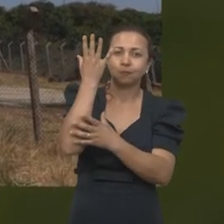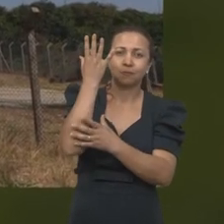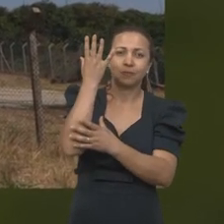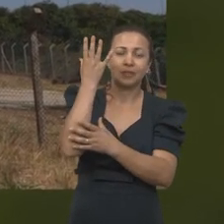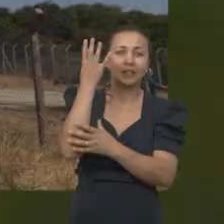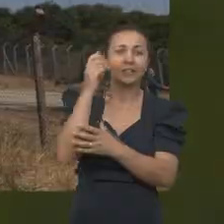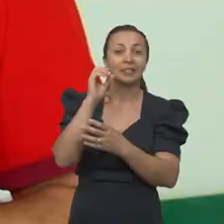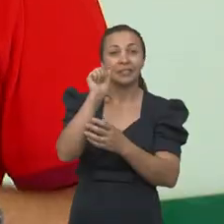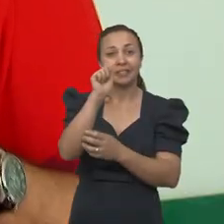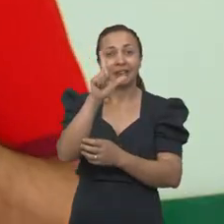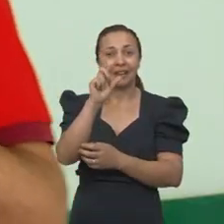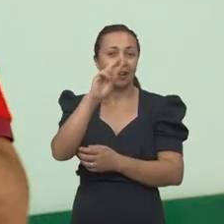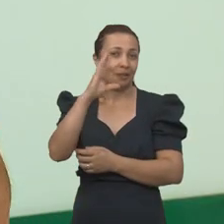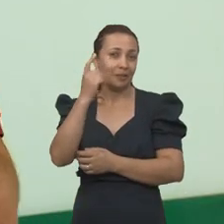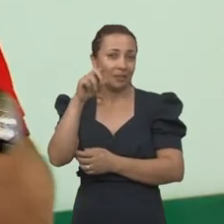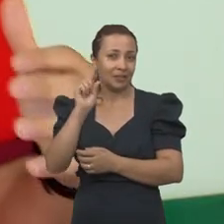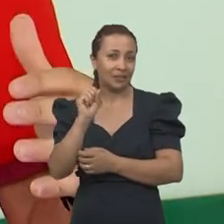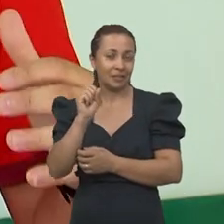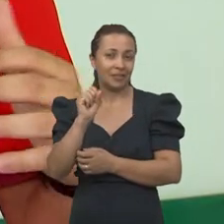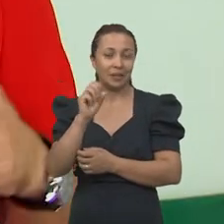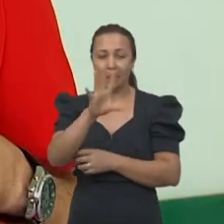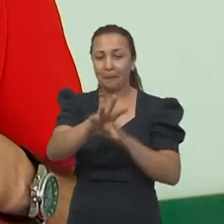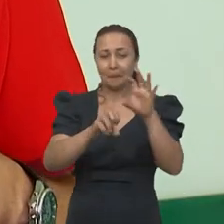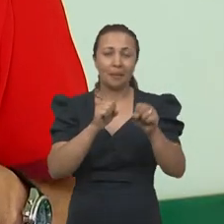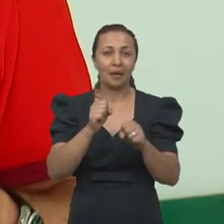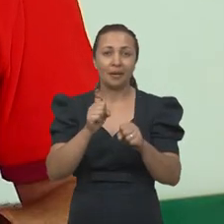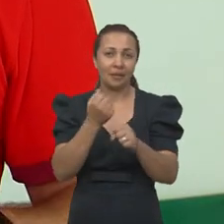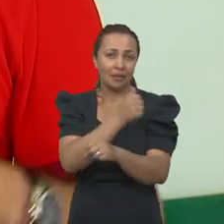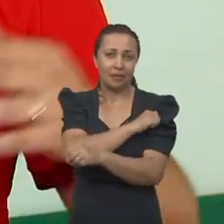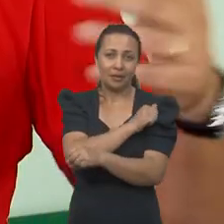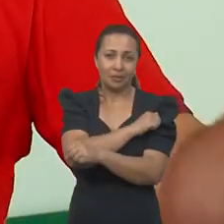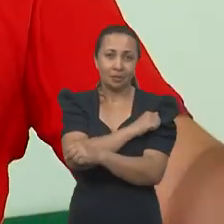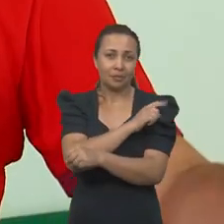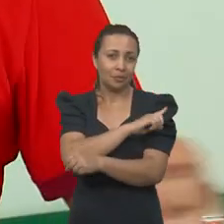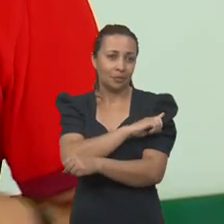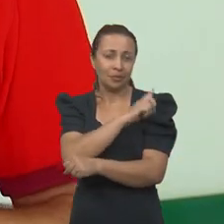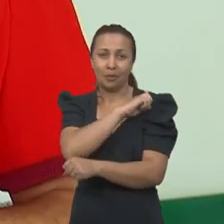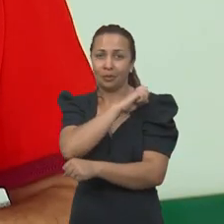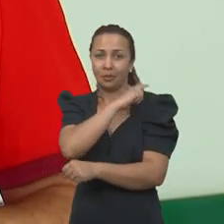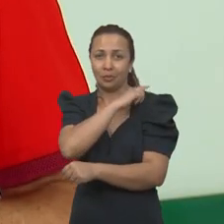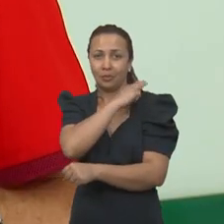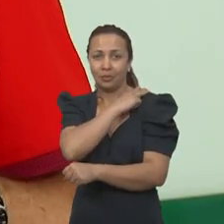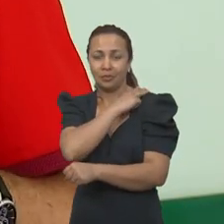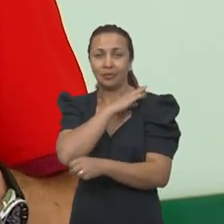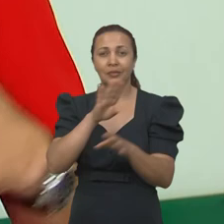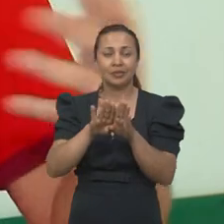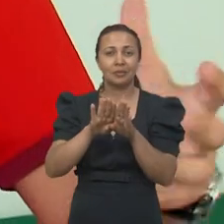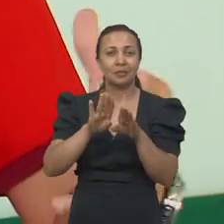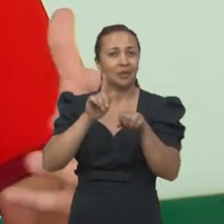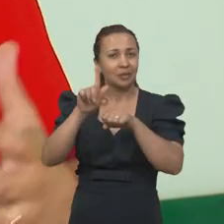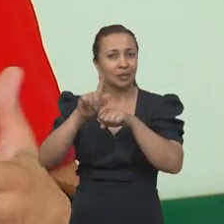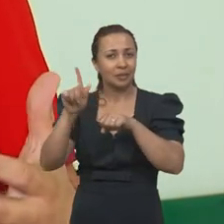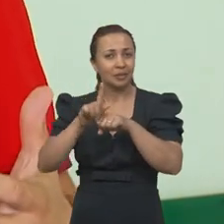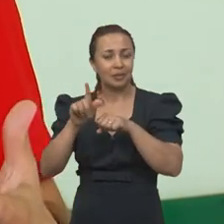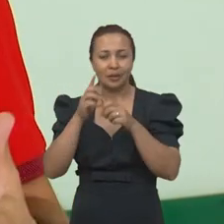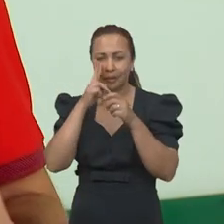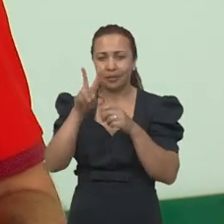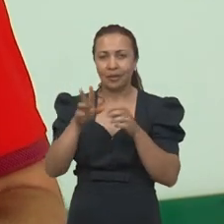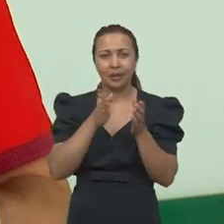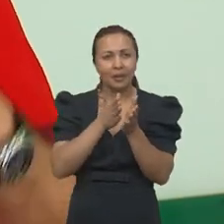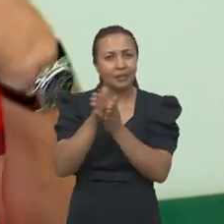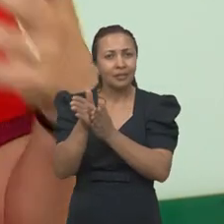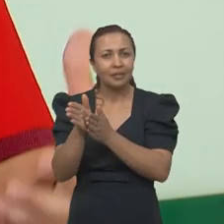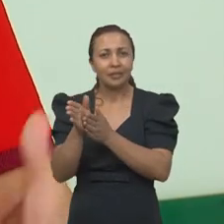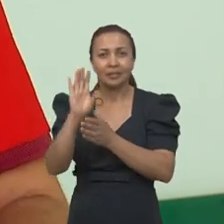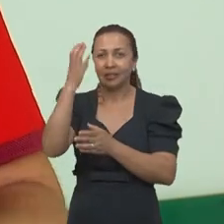está aqui próximo. Então, pegar alunos do ensino médio, alunos da graduação, e vê-los entrando na área